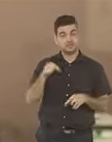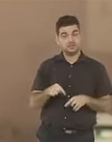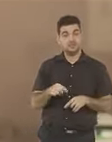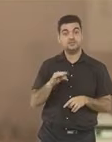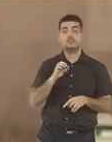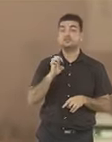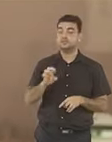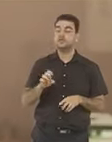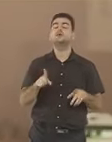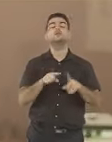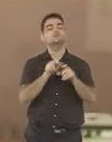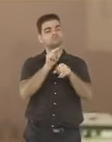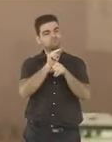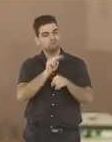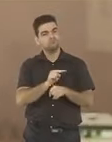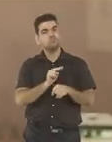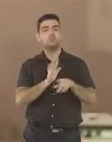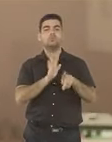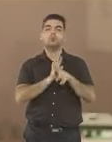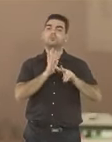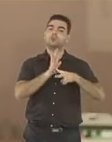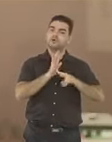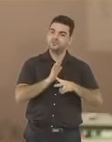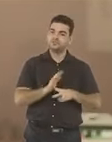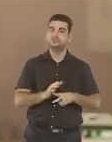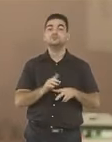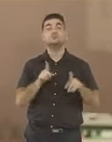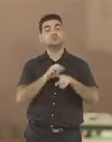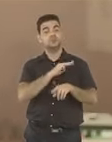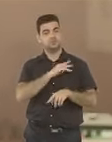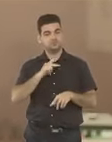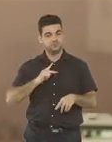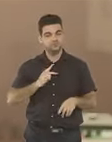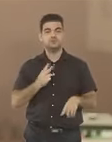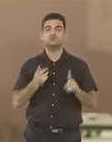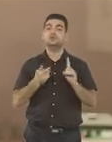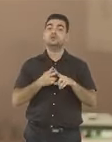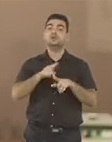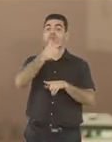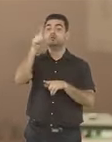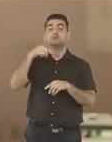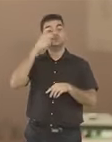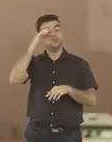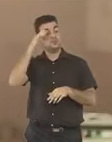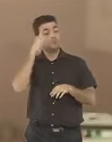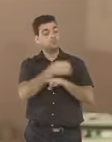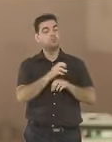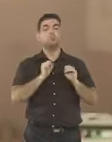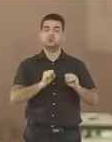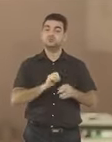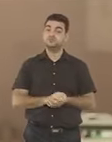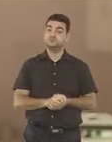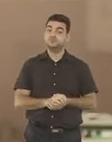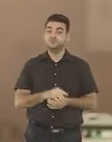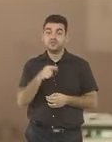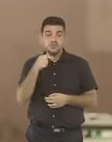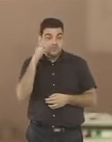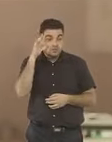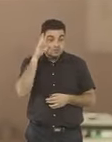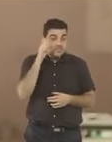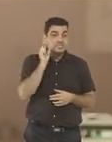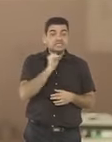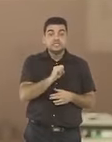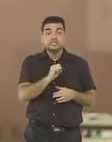sob a fiscalização dos partidos, Ministério Público e outros interessados, que verificam